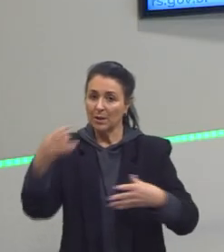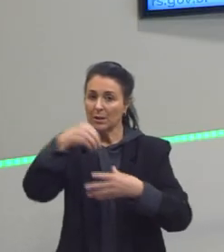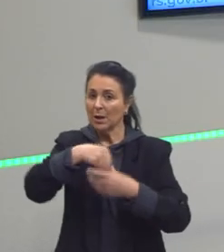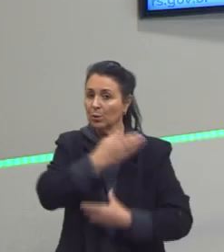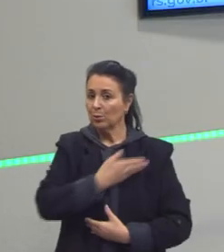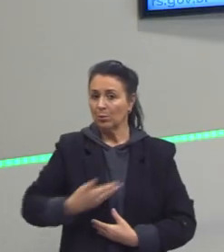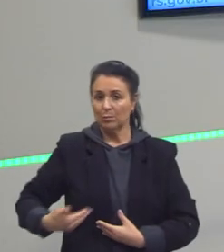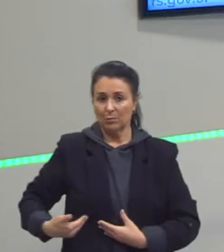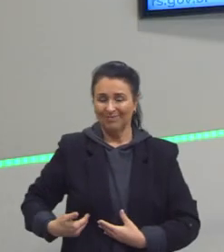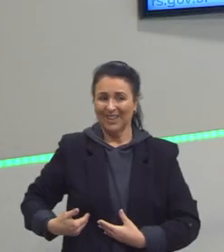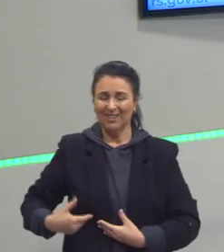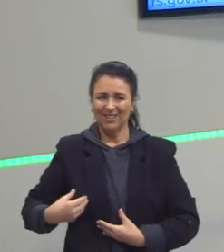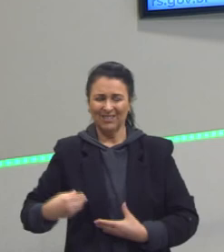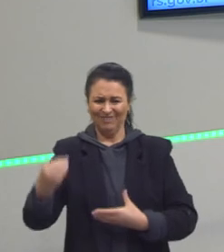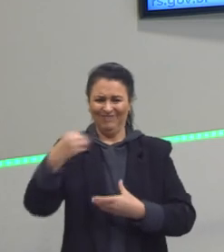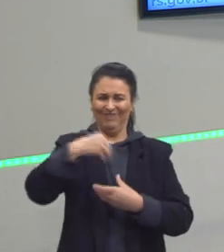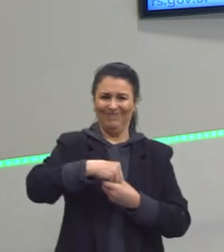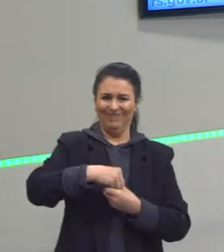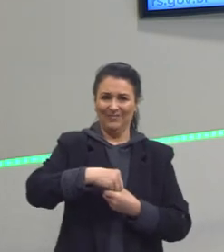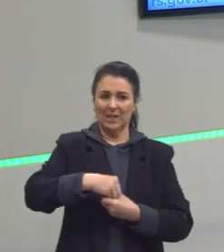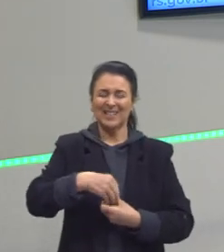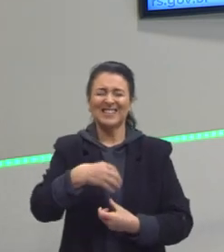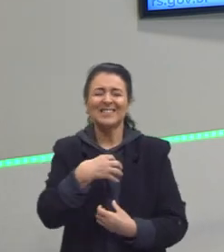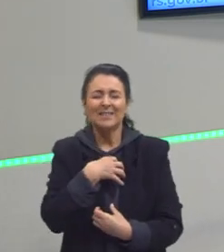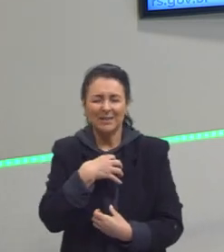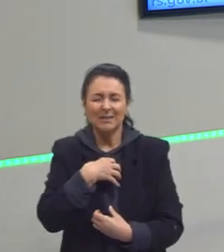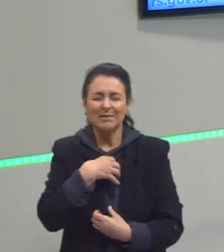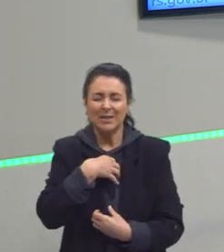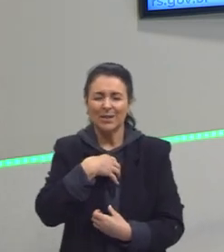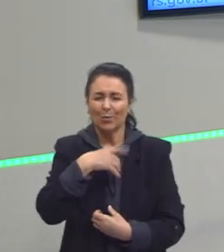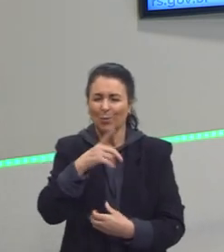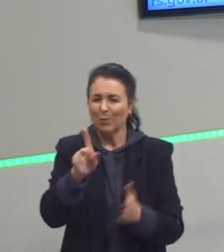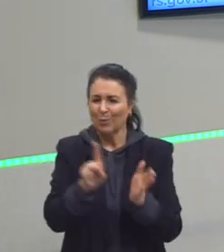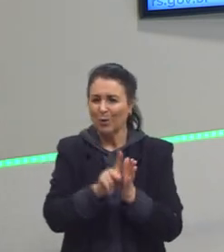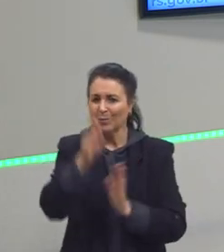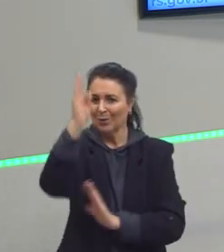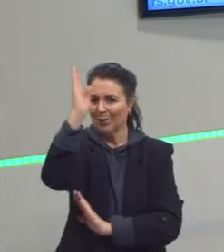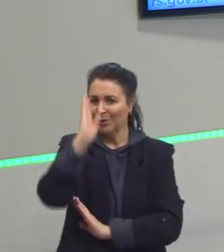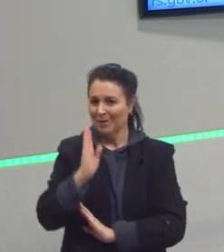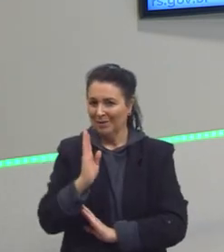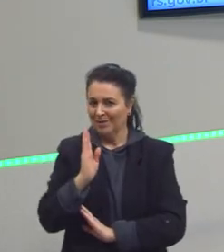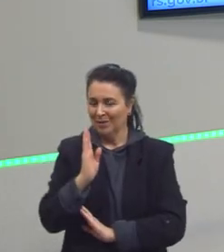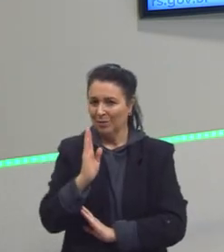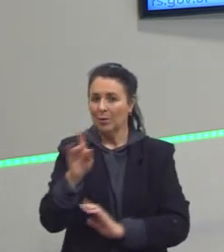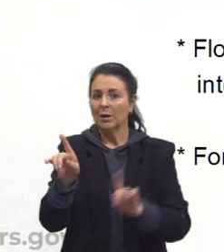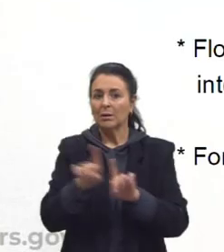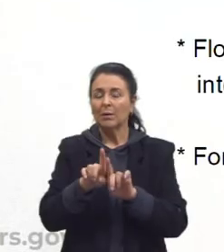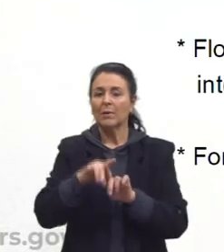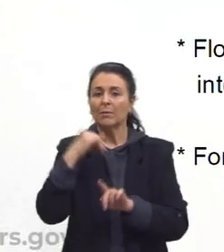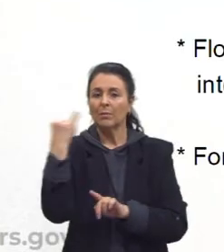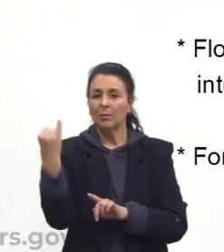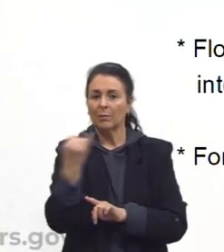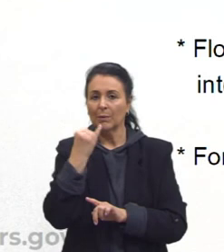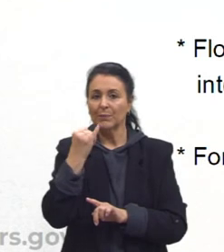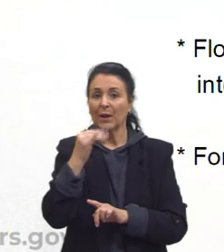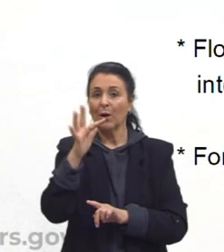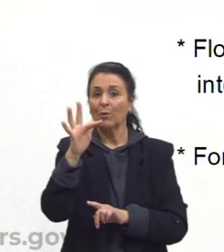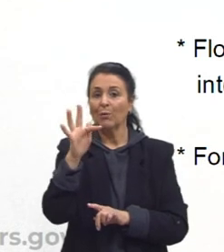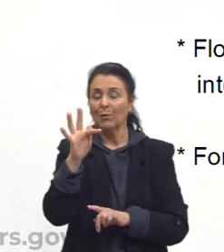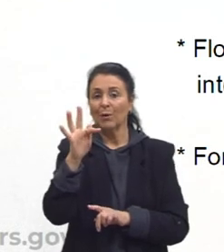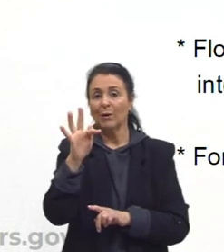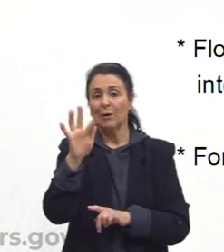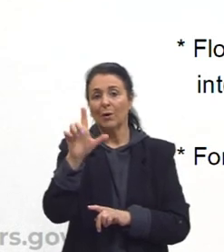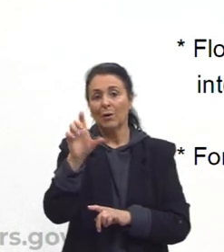interferindo. Nós temos essa questão desse jeitinho brasileiro, tá ok? Outro camarada também muito importante é o Florestan Fernandes,